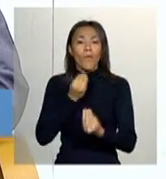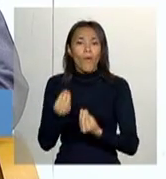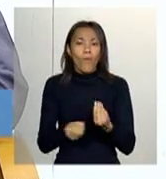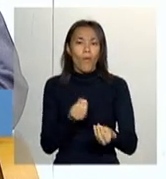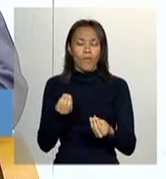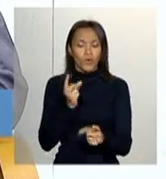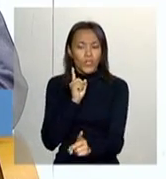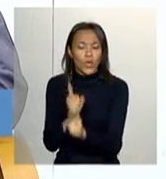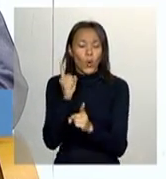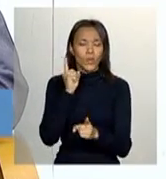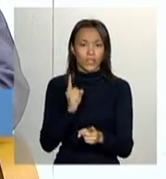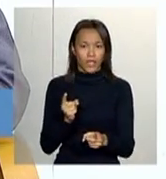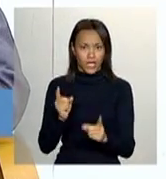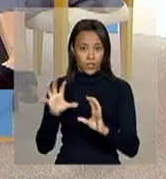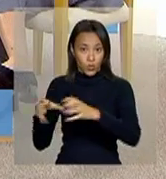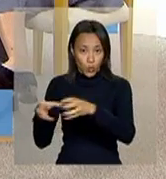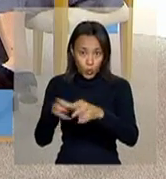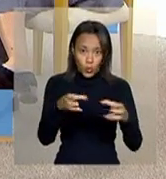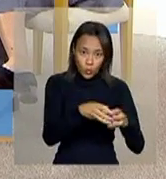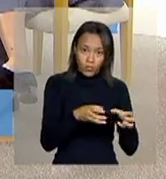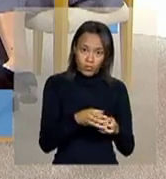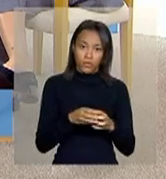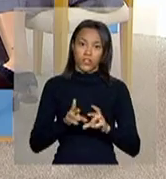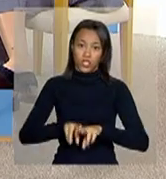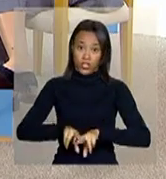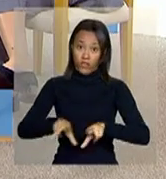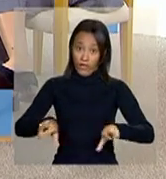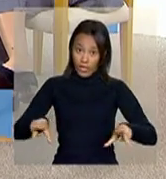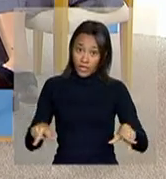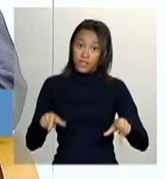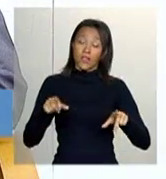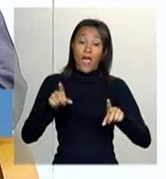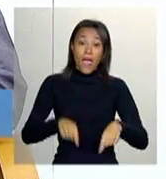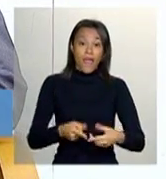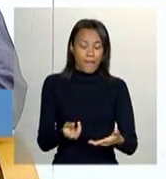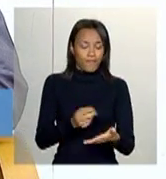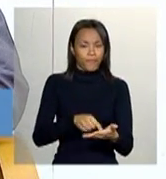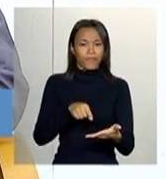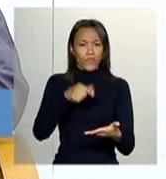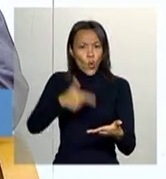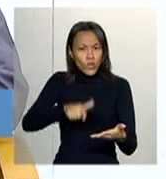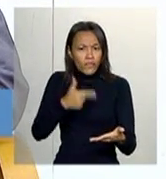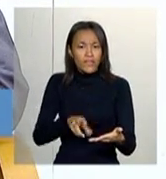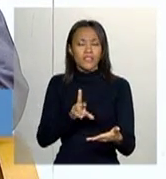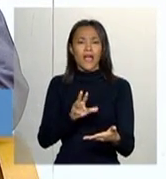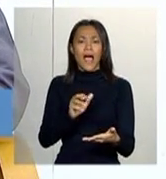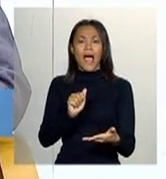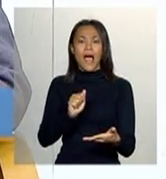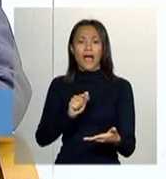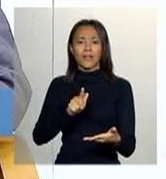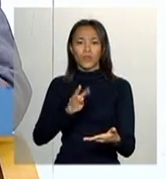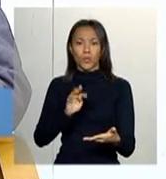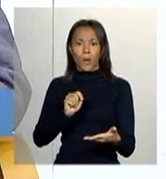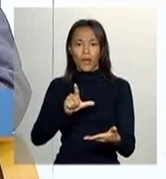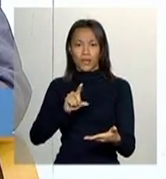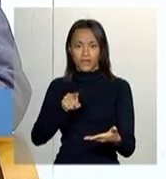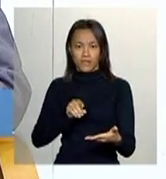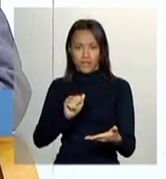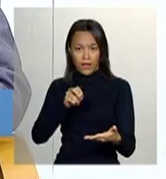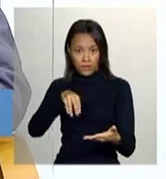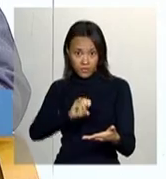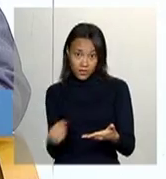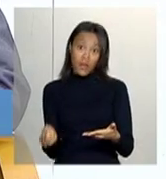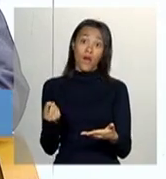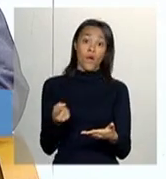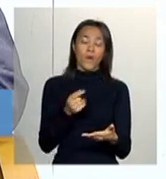para estar identificando essas populações. Então, é a partir da atualização cadastral, você possibilita, dentro